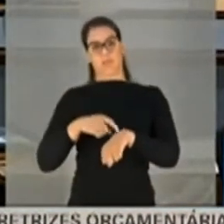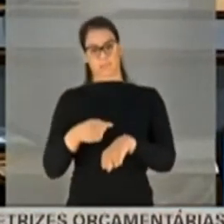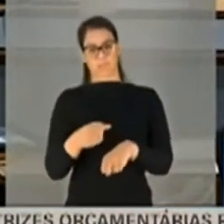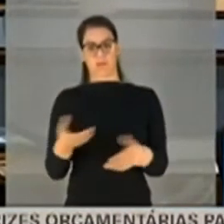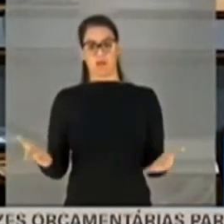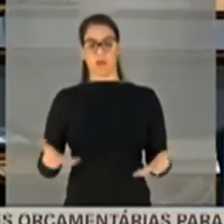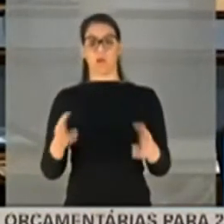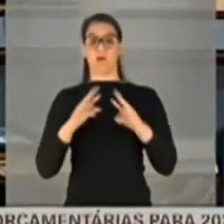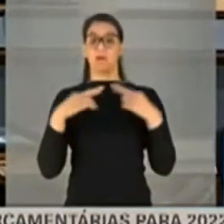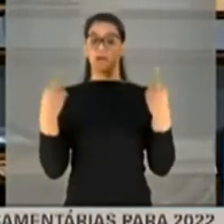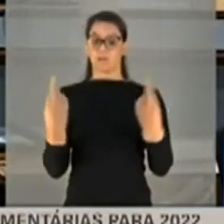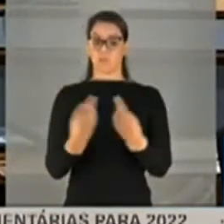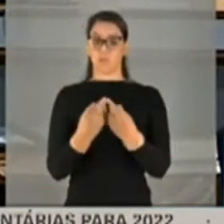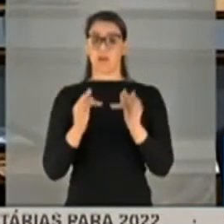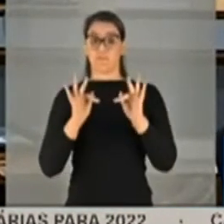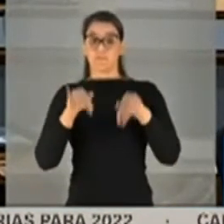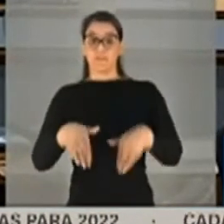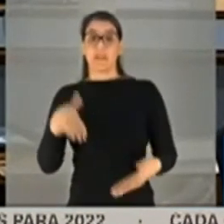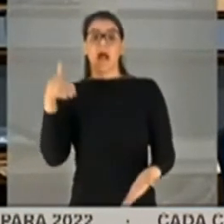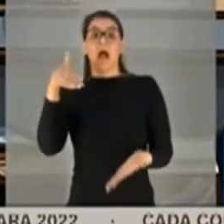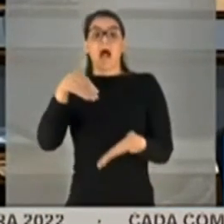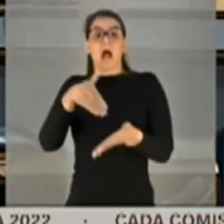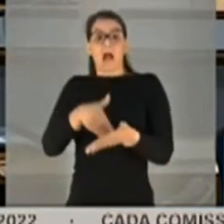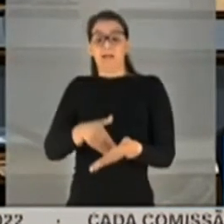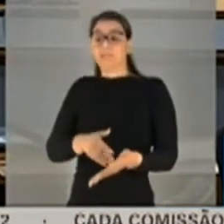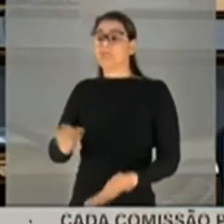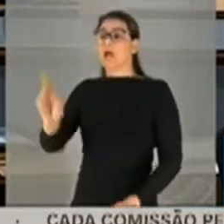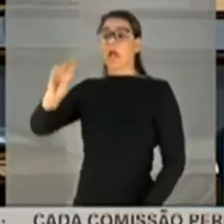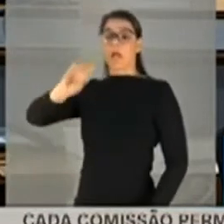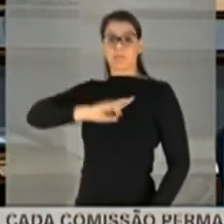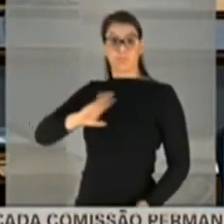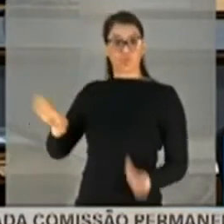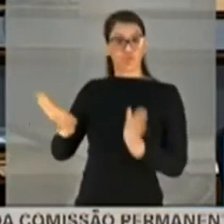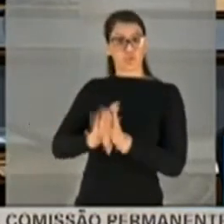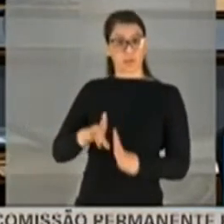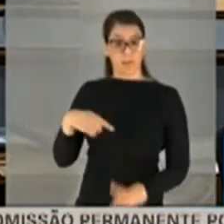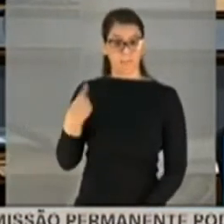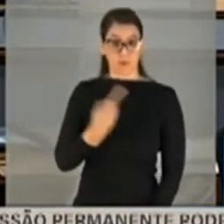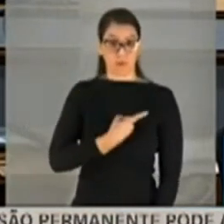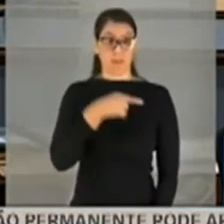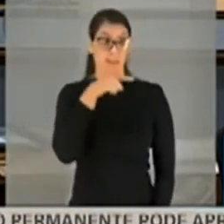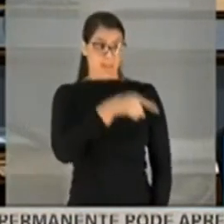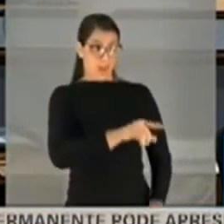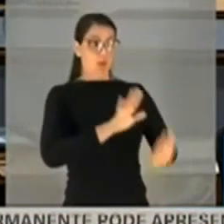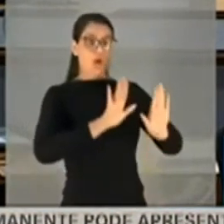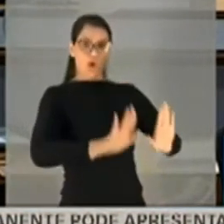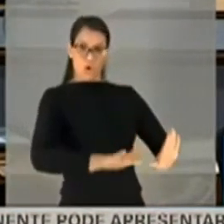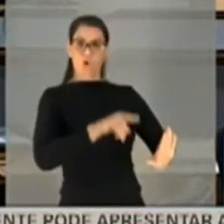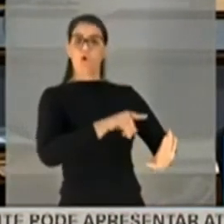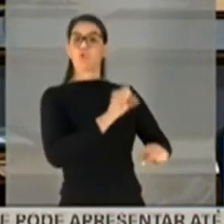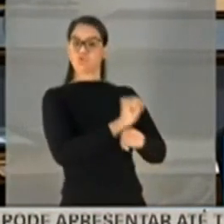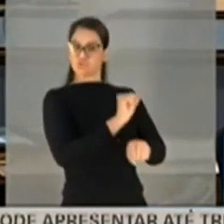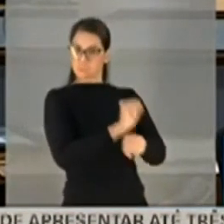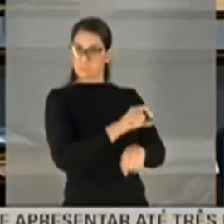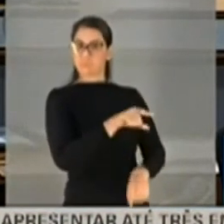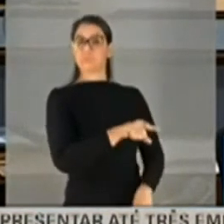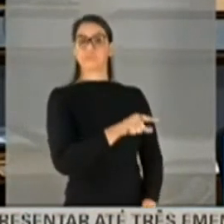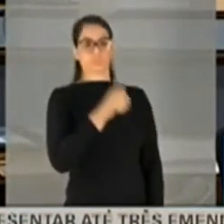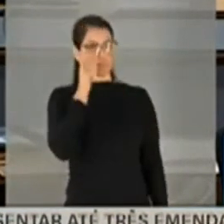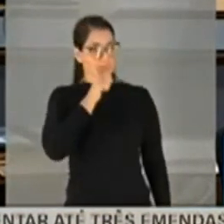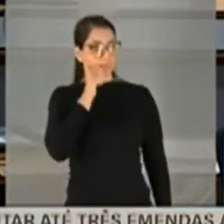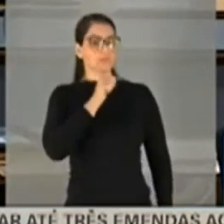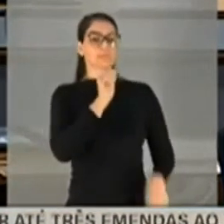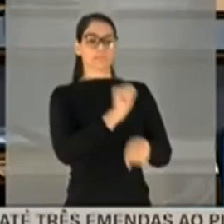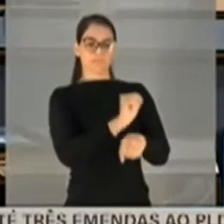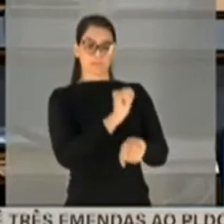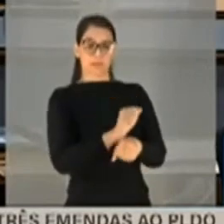está suspensa até tivermos uma resposta. A gente continua no local para ser ouvida ao momento